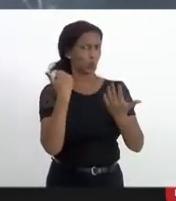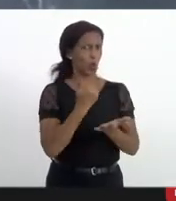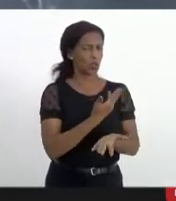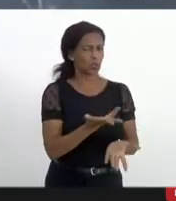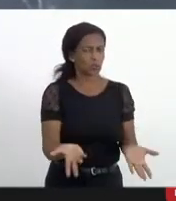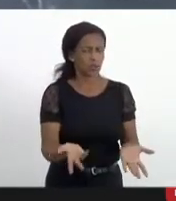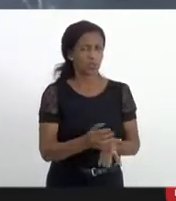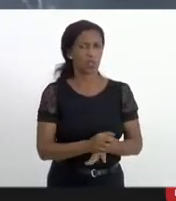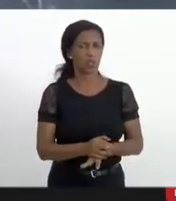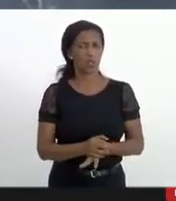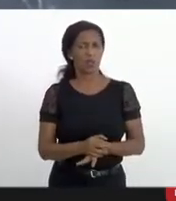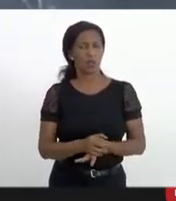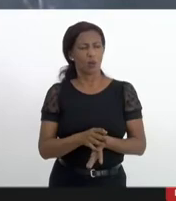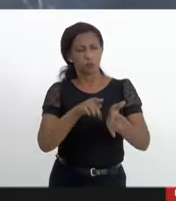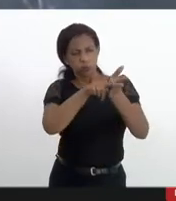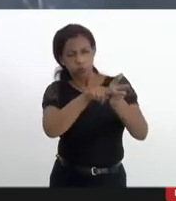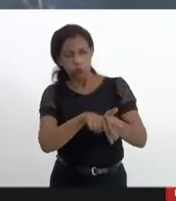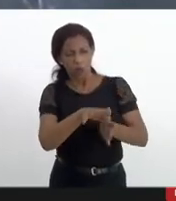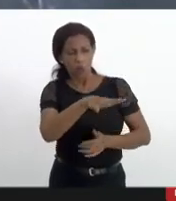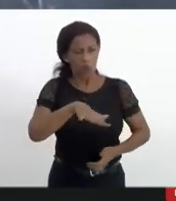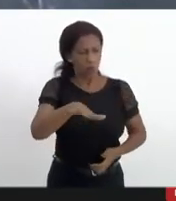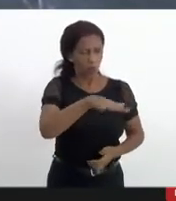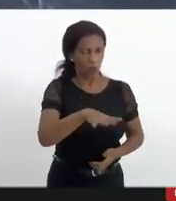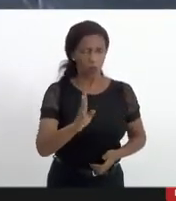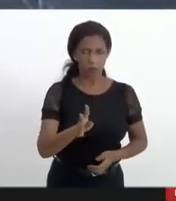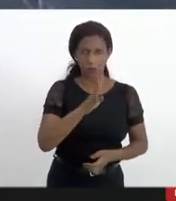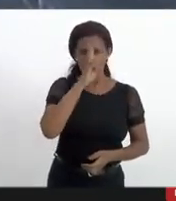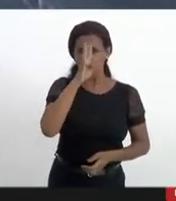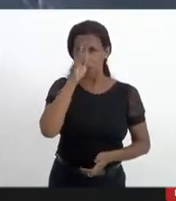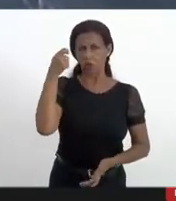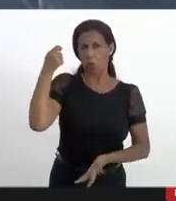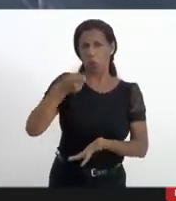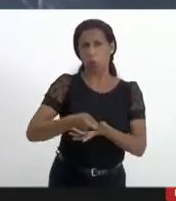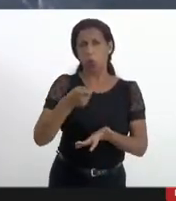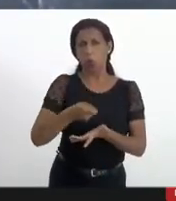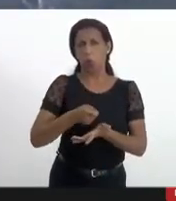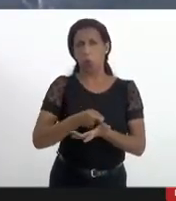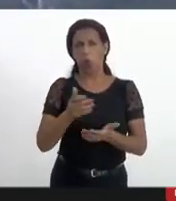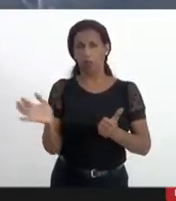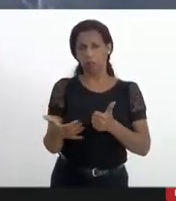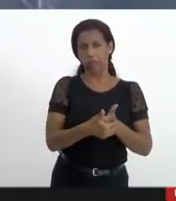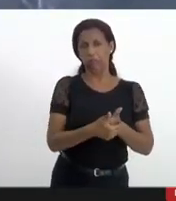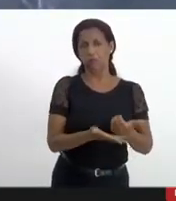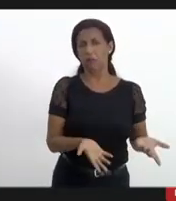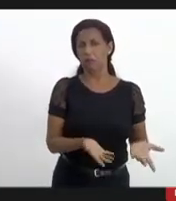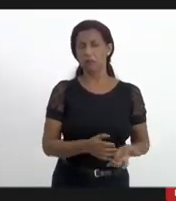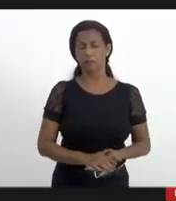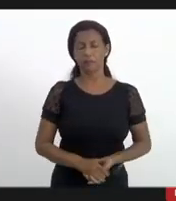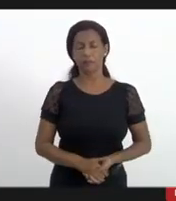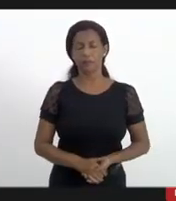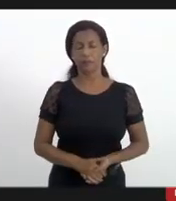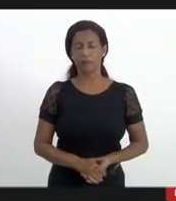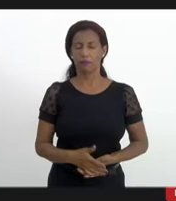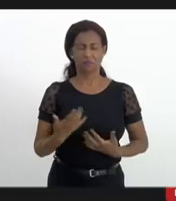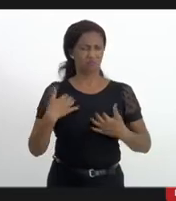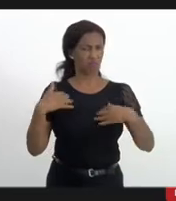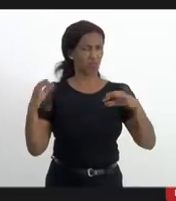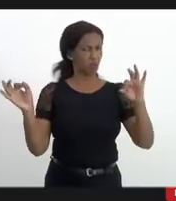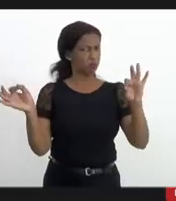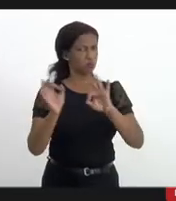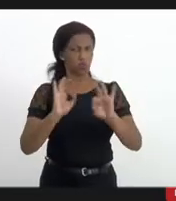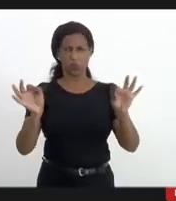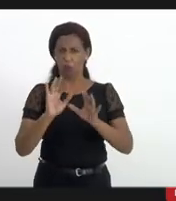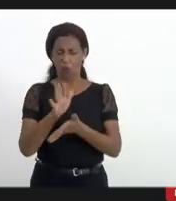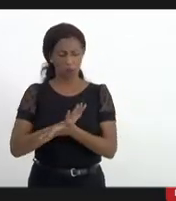cadavéricos e a perícia local não seria um excesso de imposição nesse sigilo? De forma alguma. O inquérito, ele é